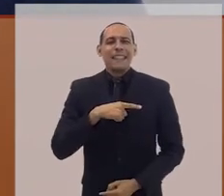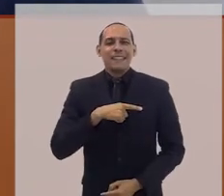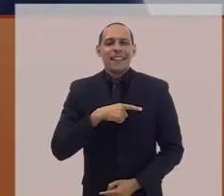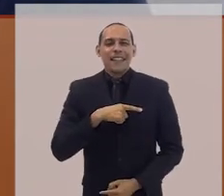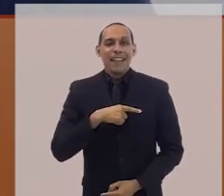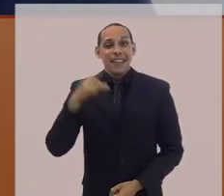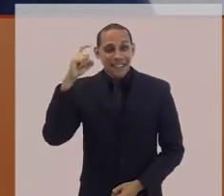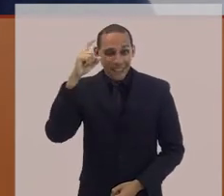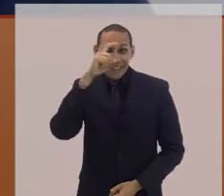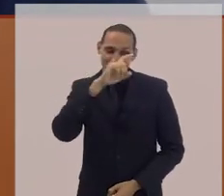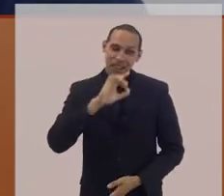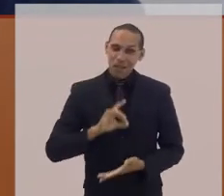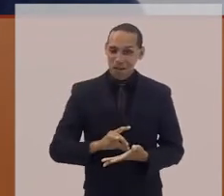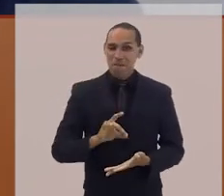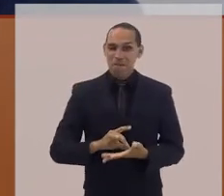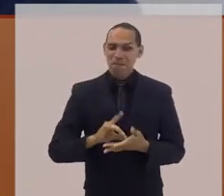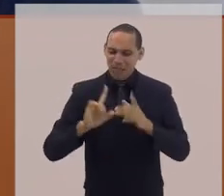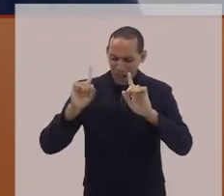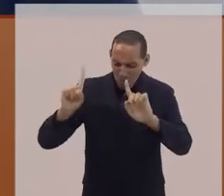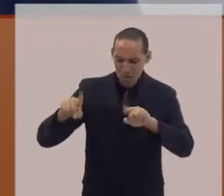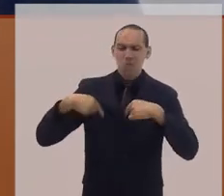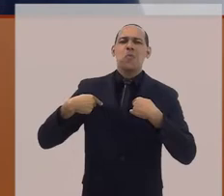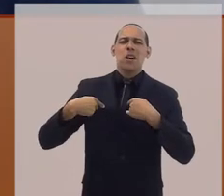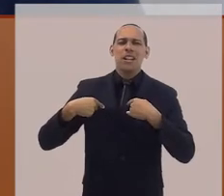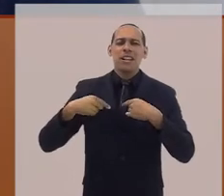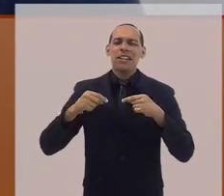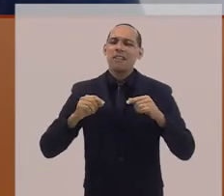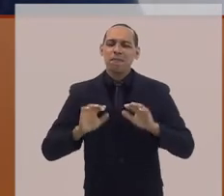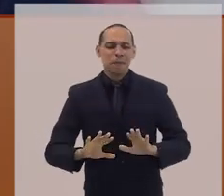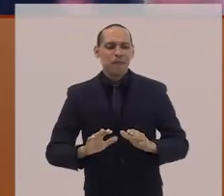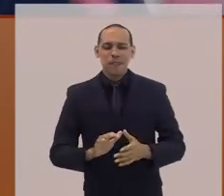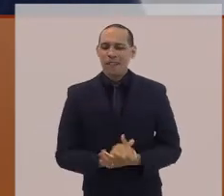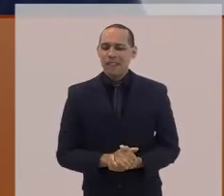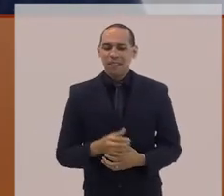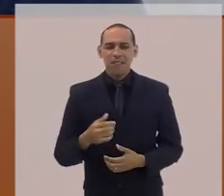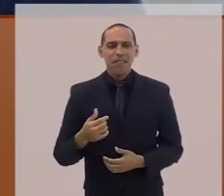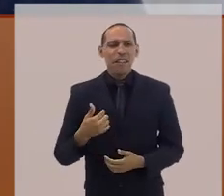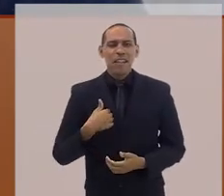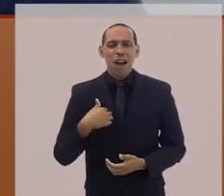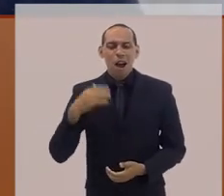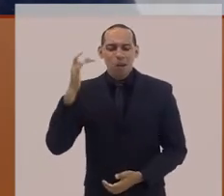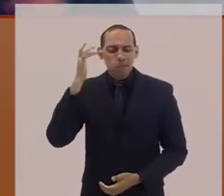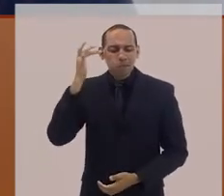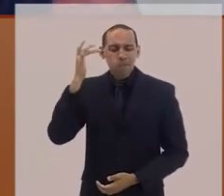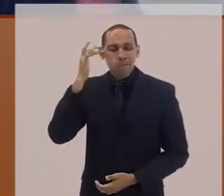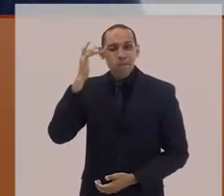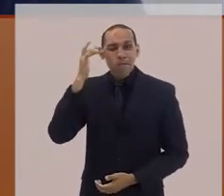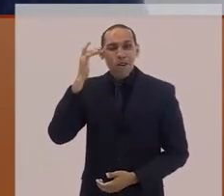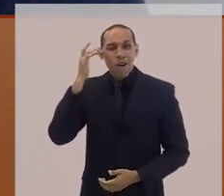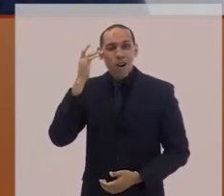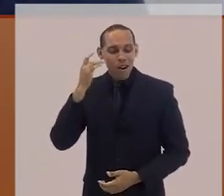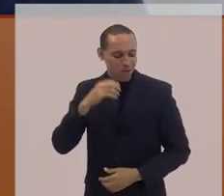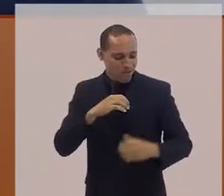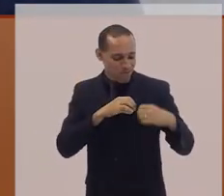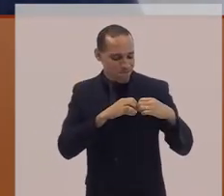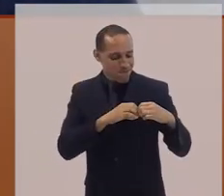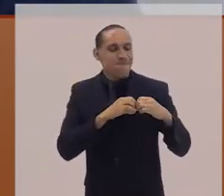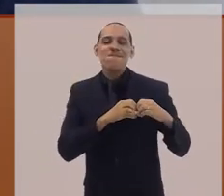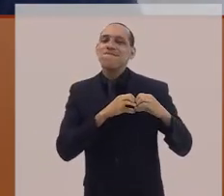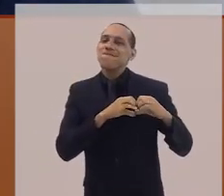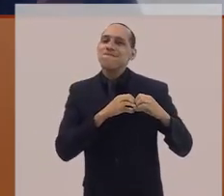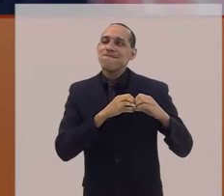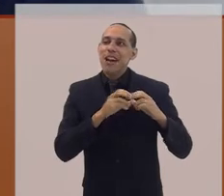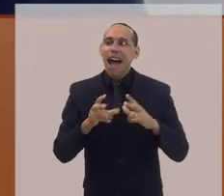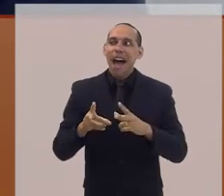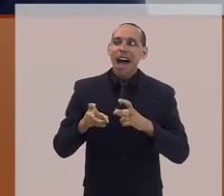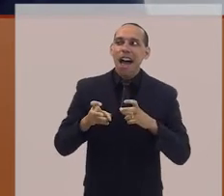amadureceu o meu coração para entender que a vida é frágil e que é melhor amar as pessoas a cada dia.